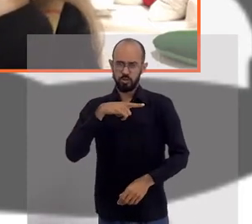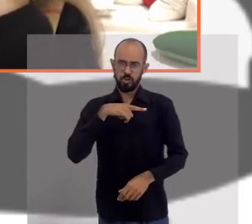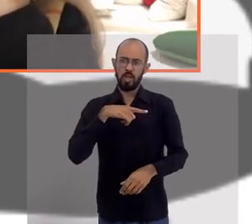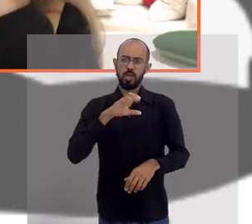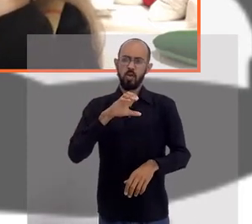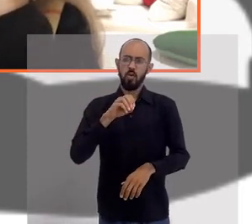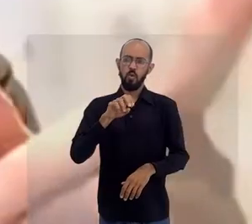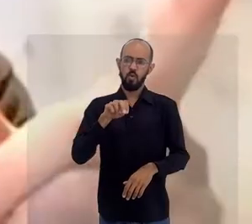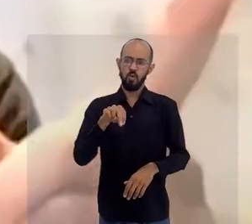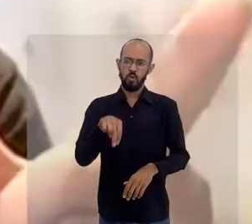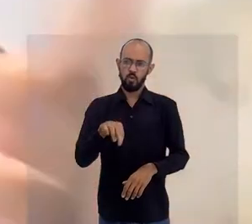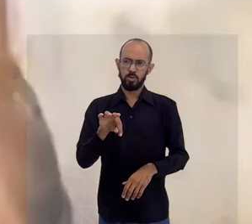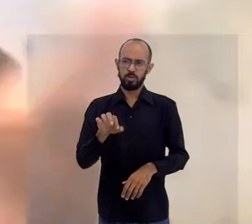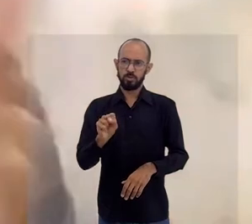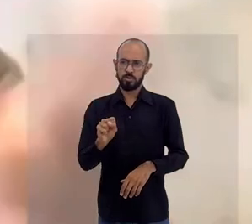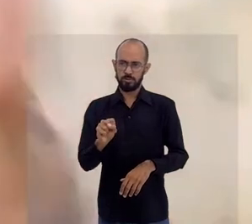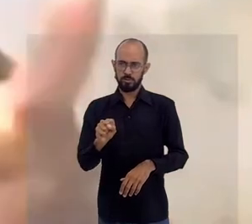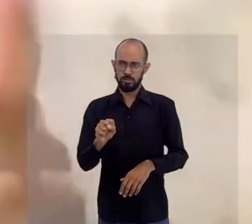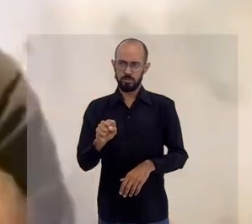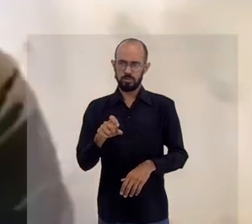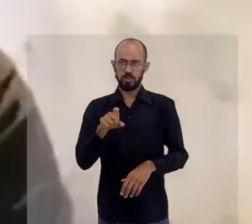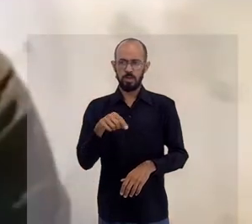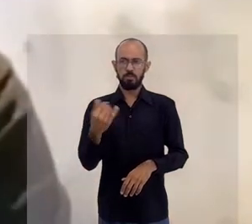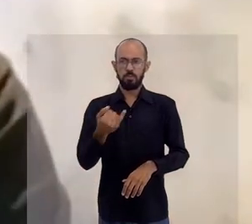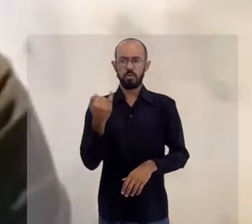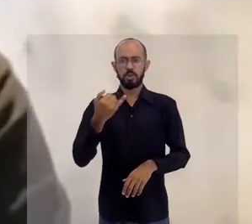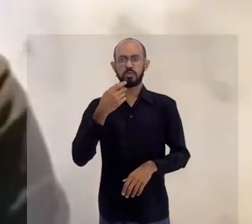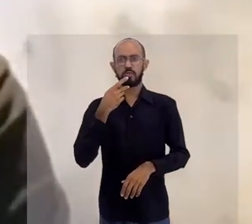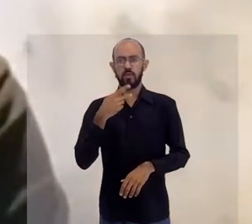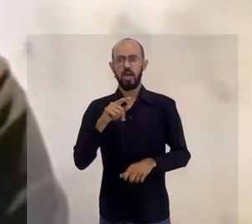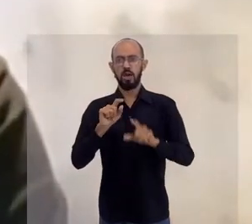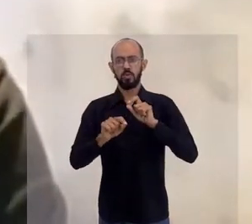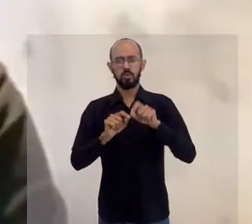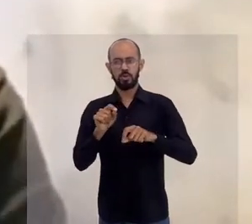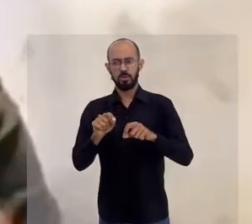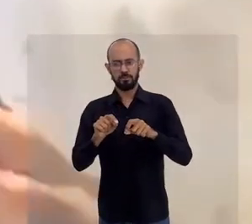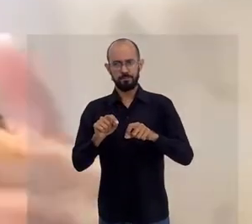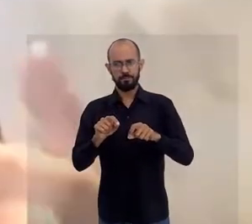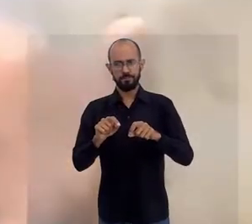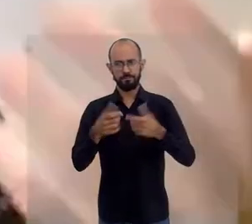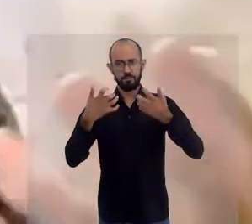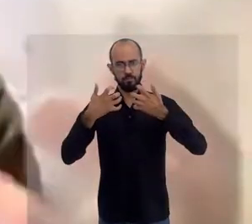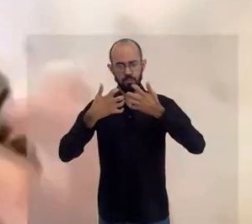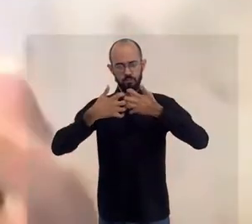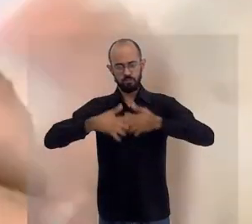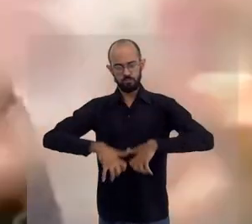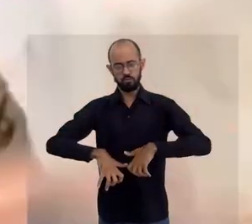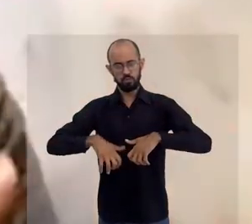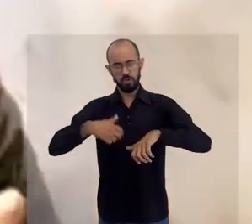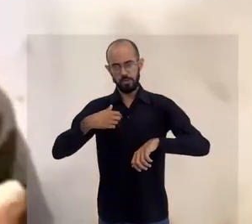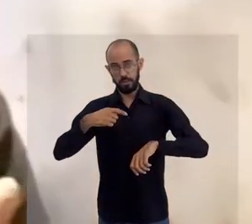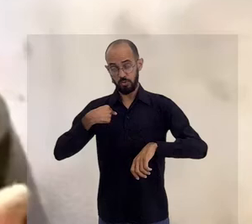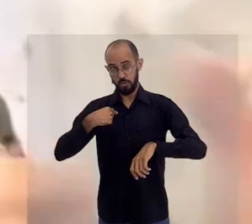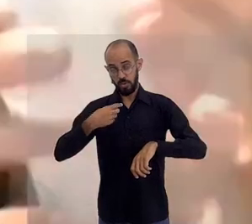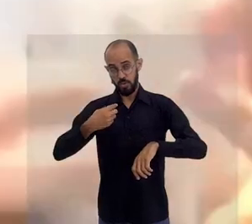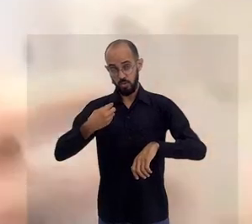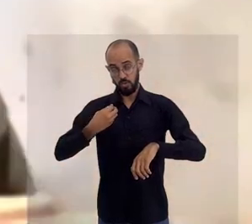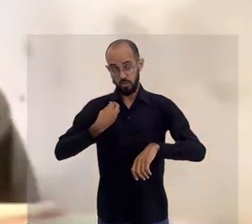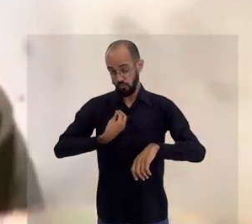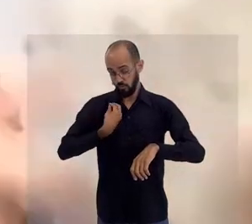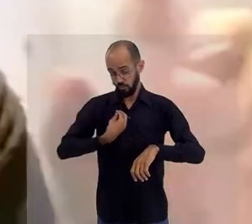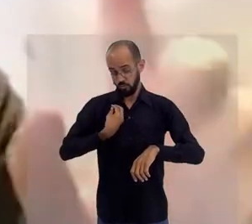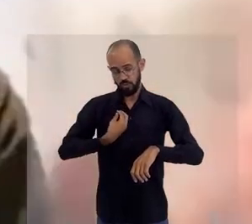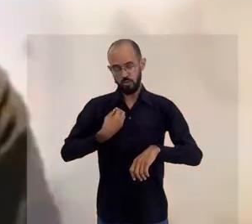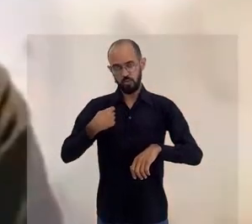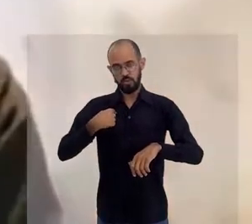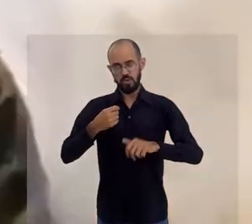a gente tem contas. E uma das funções, Cláudia, é legal a gente comentar sobre isso. Uma das funções que eu já tinha visto, já tinha